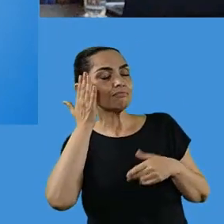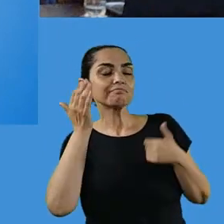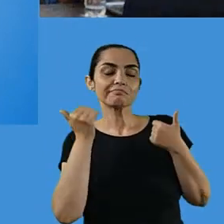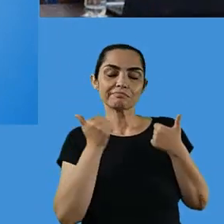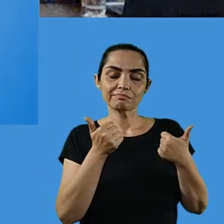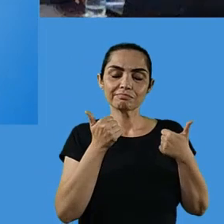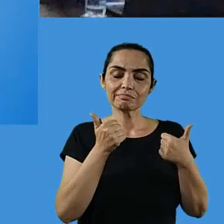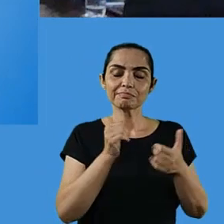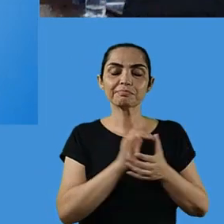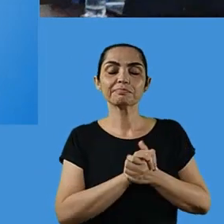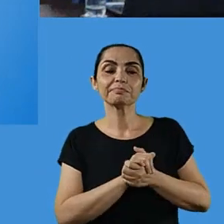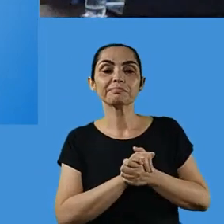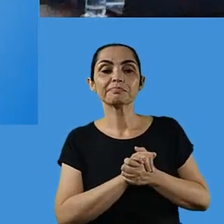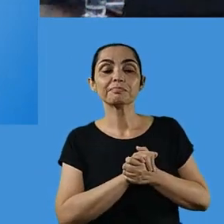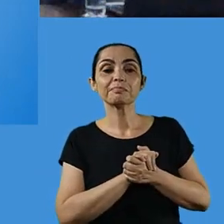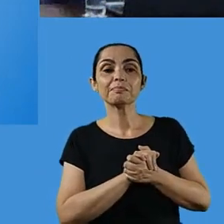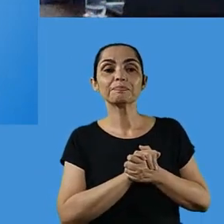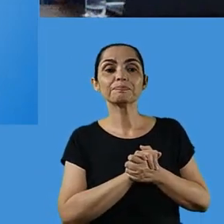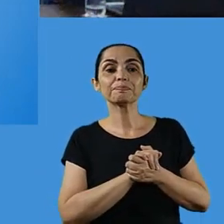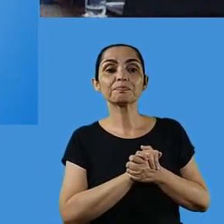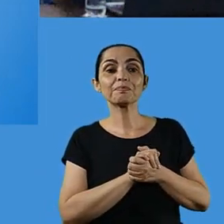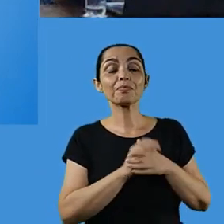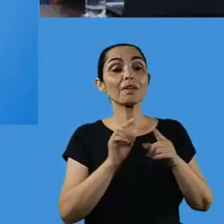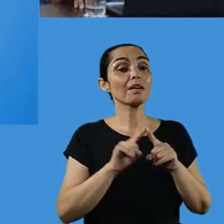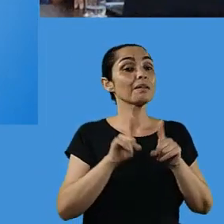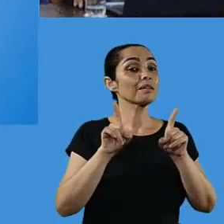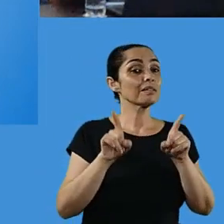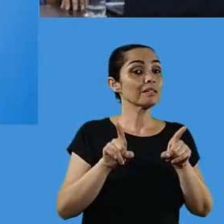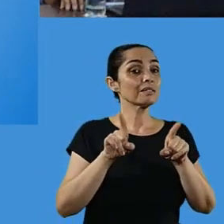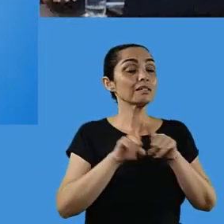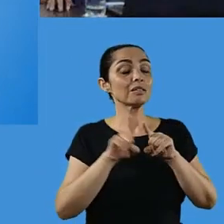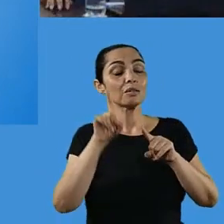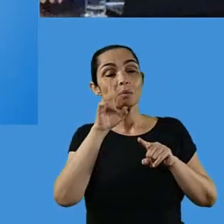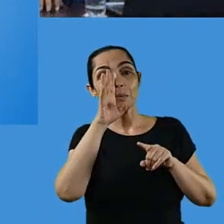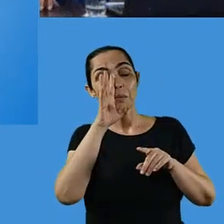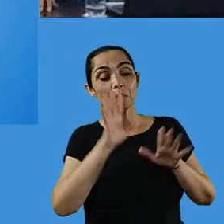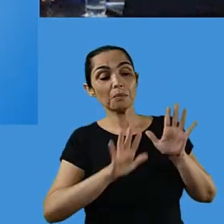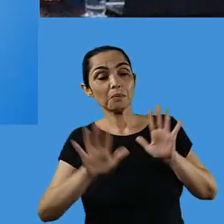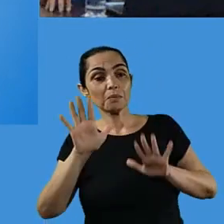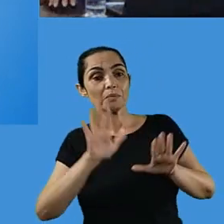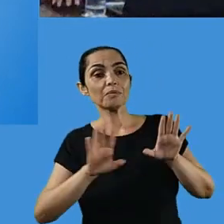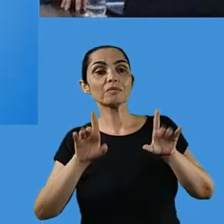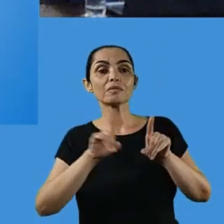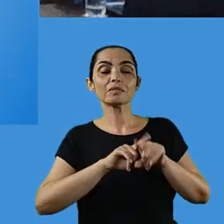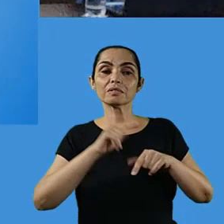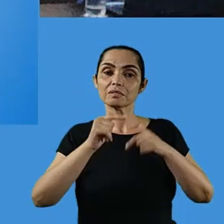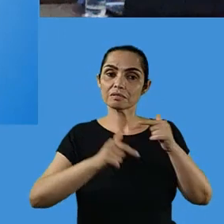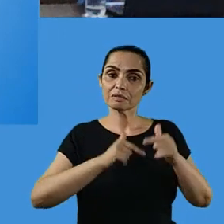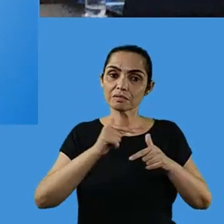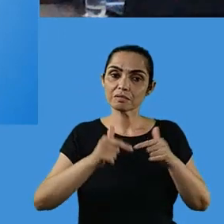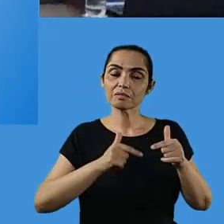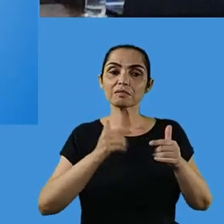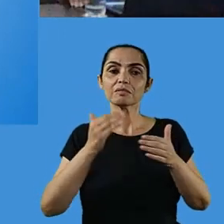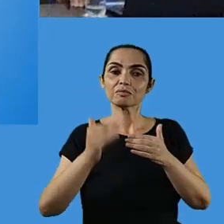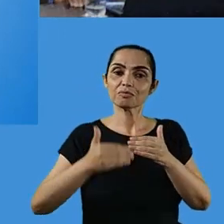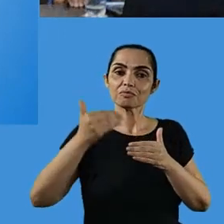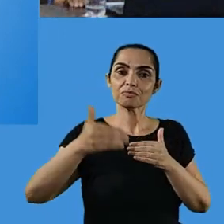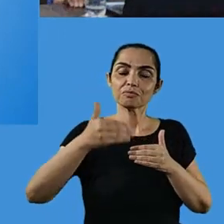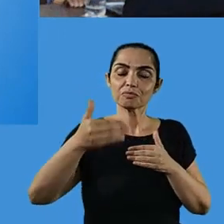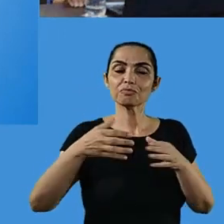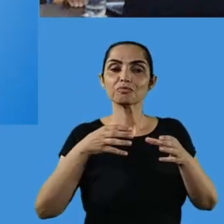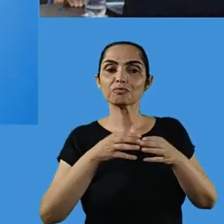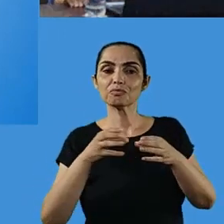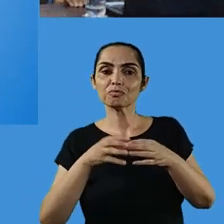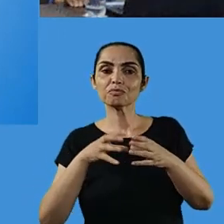eu estar aqui repetindo. Mas, esse cuidado que eu peço, trabalhar com a